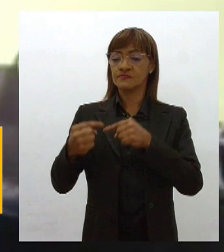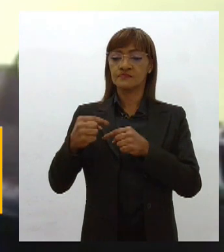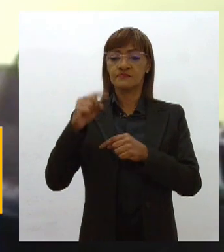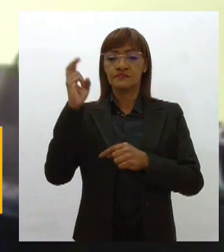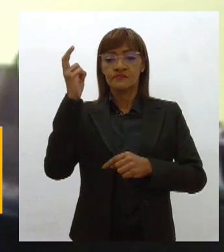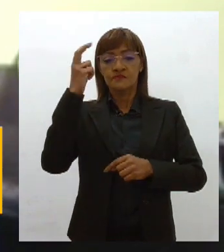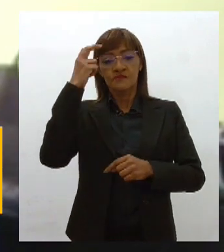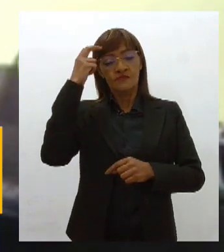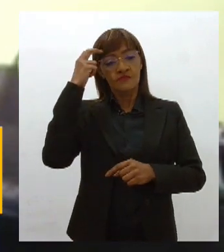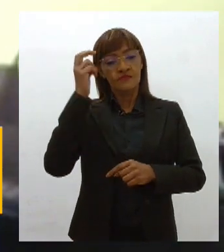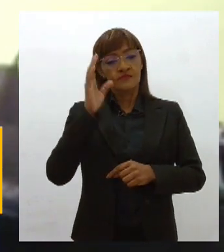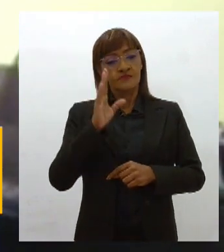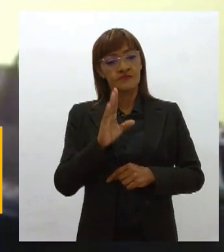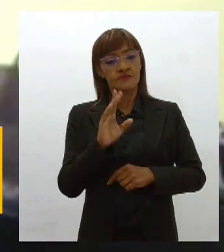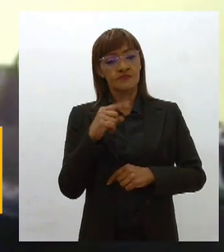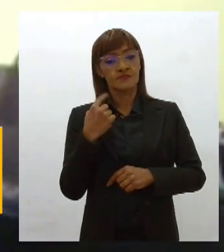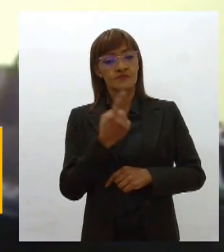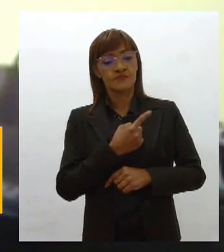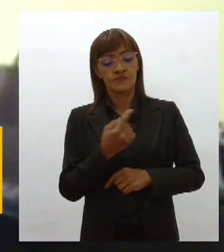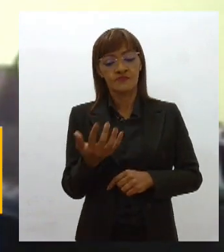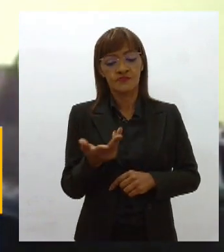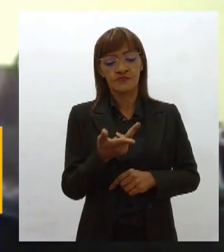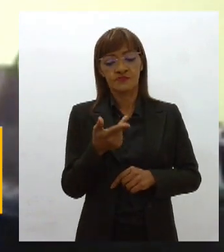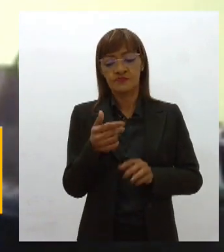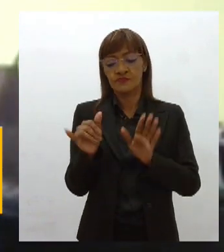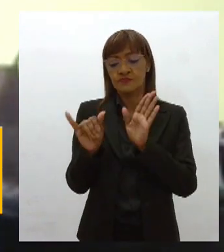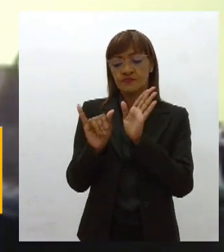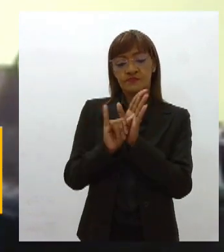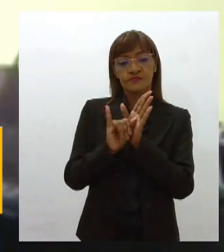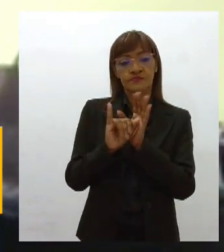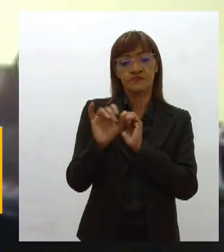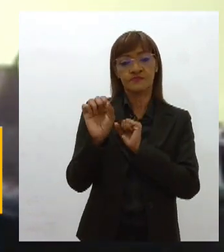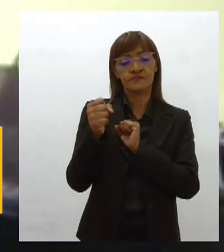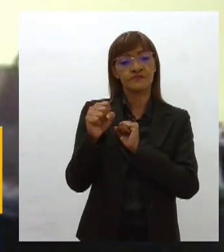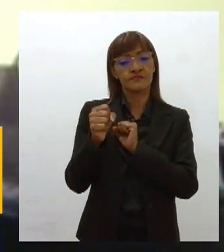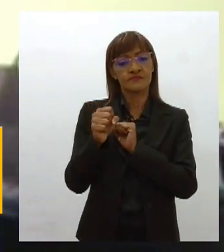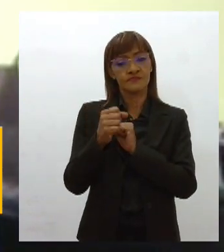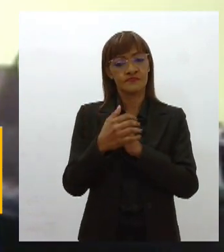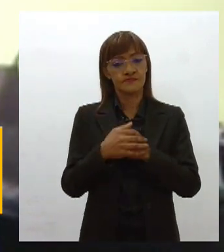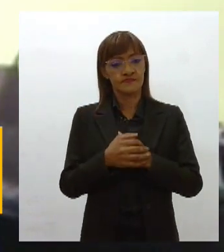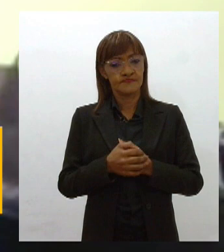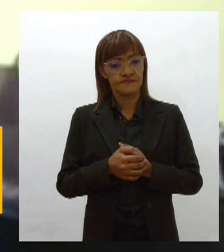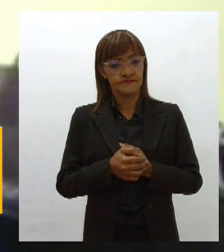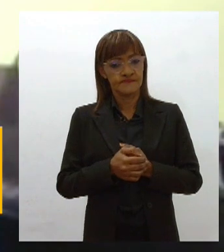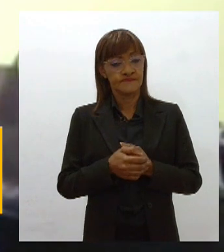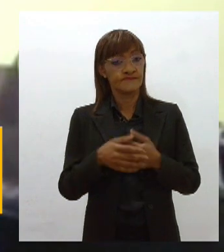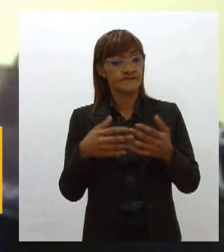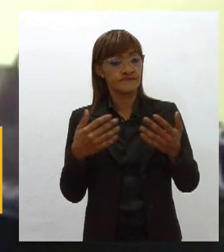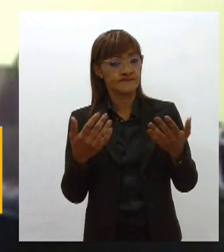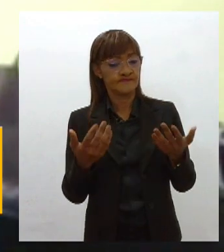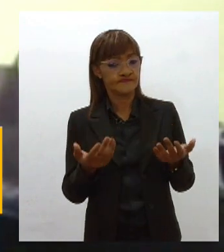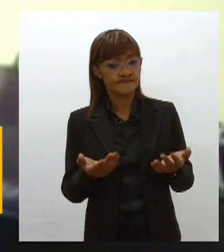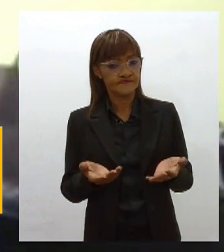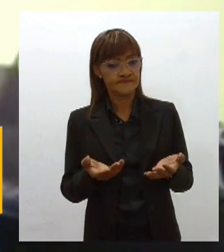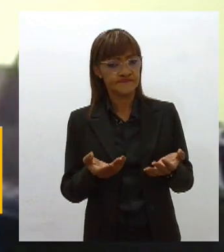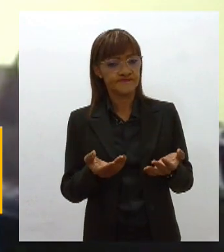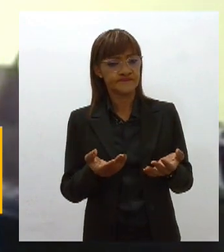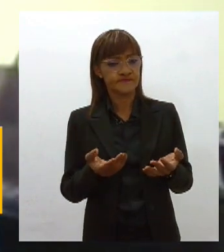e o nosso jeito de ser sergipano. Como assim? Os mestres que trazem a tradição, cada